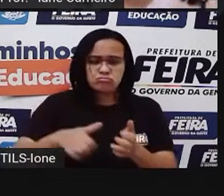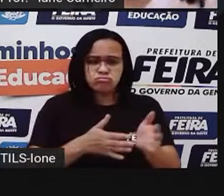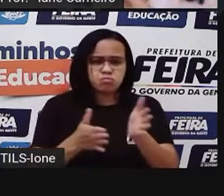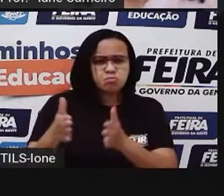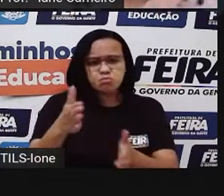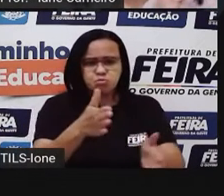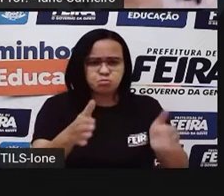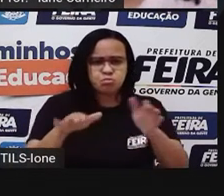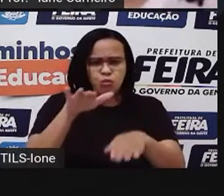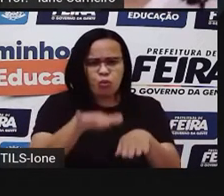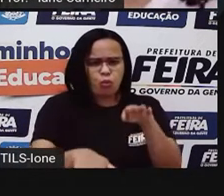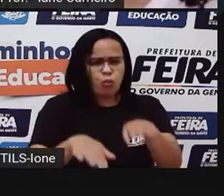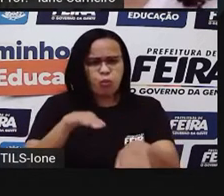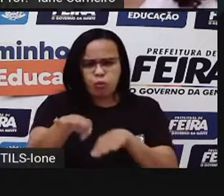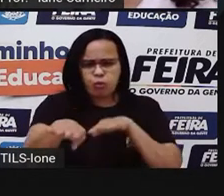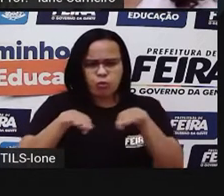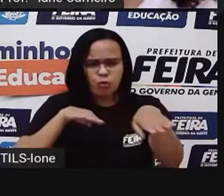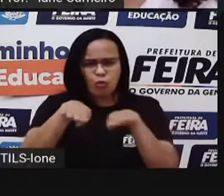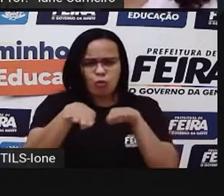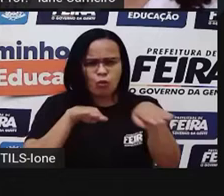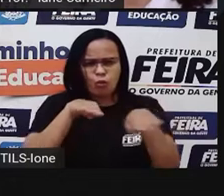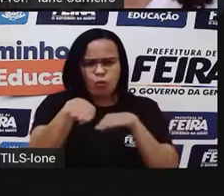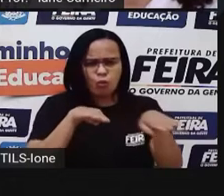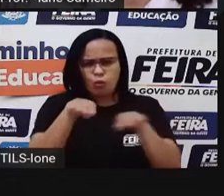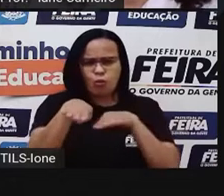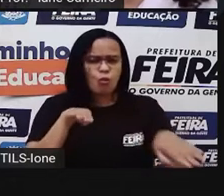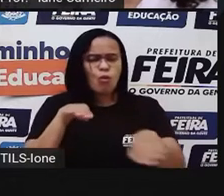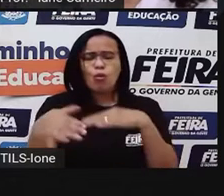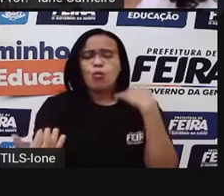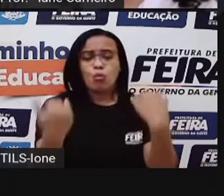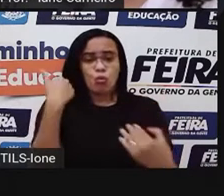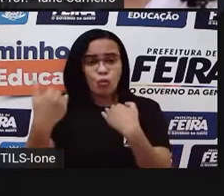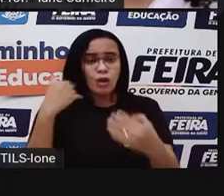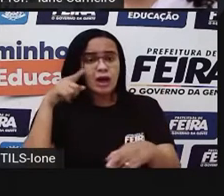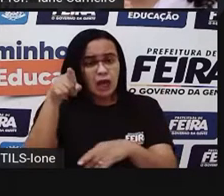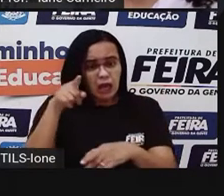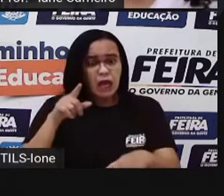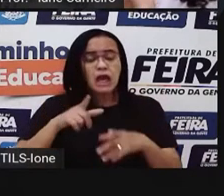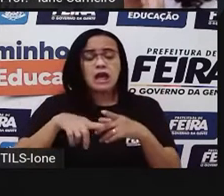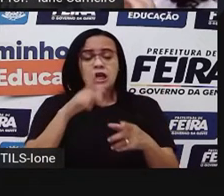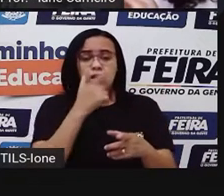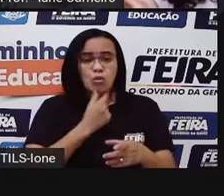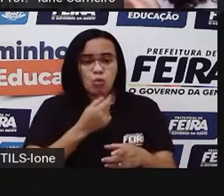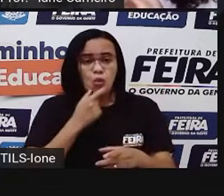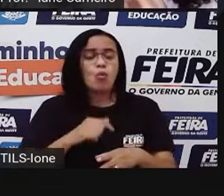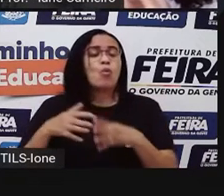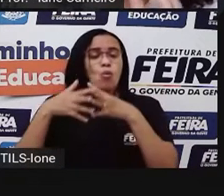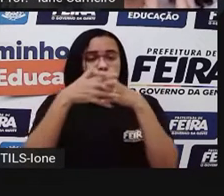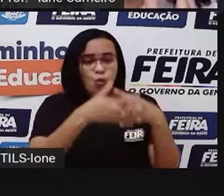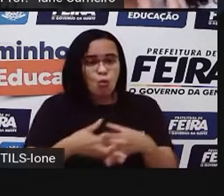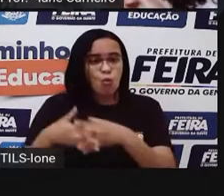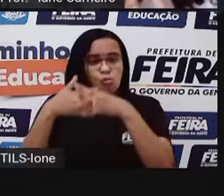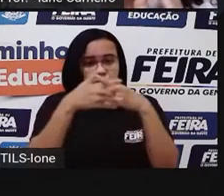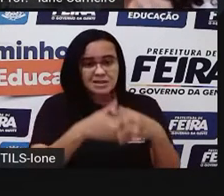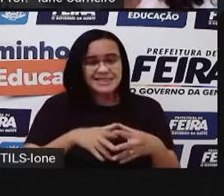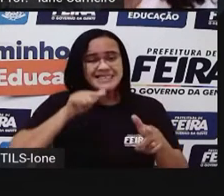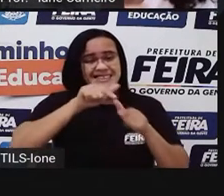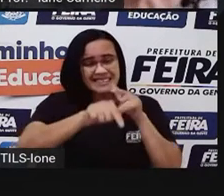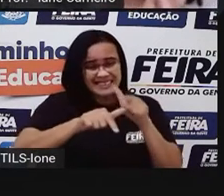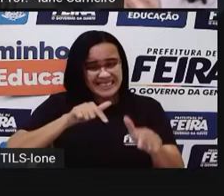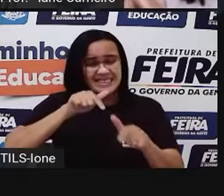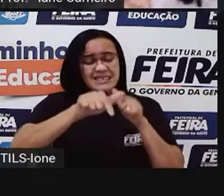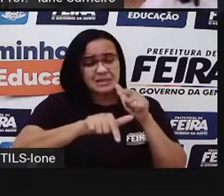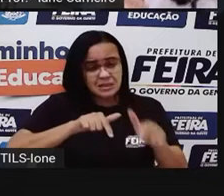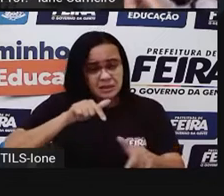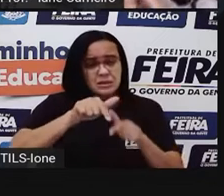Brasil, que os caminhoneiros cruzam o país todo. Então o caminhão, né? Ele passa, ó, quase tudo